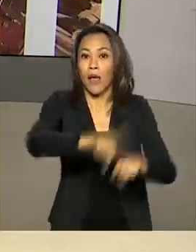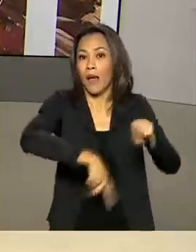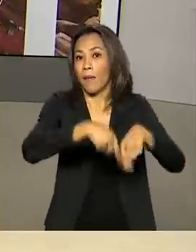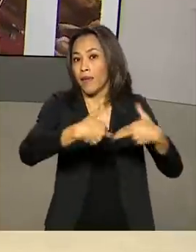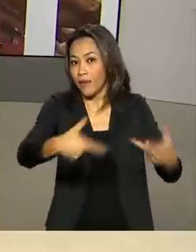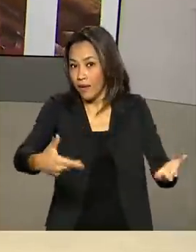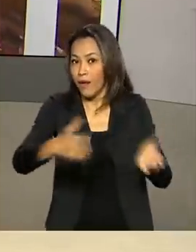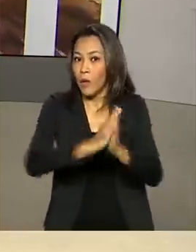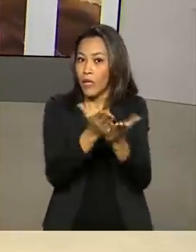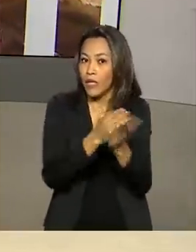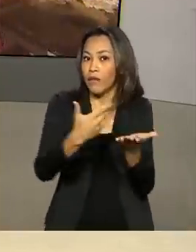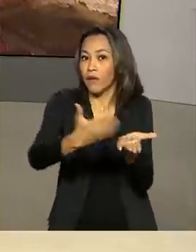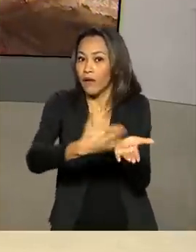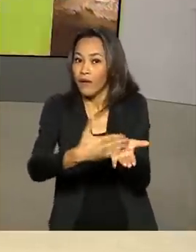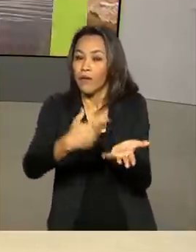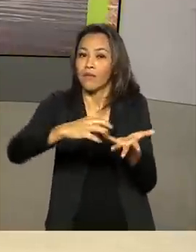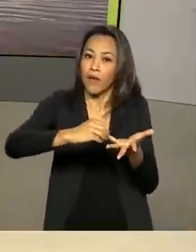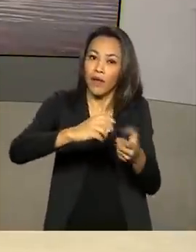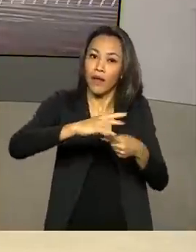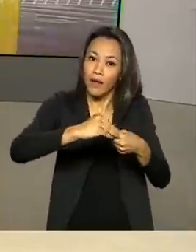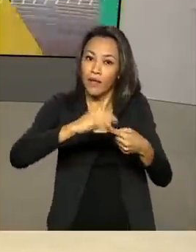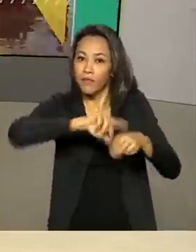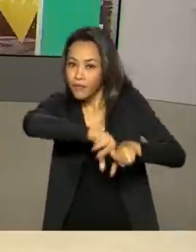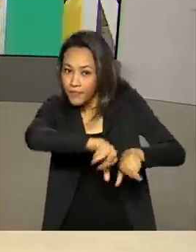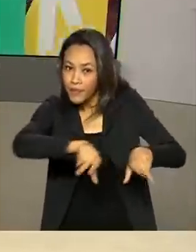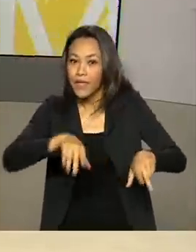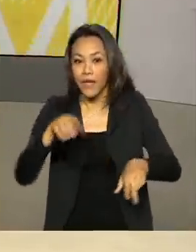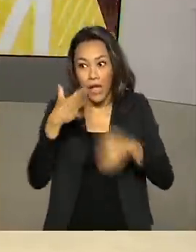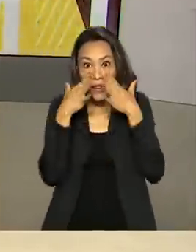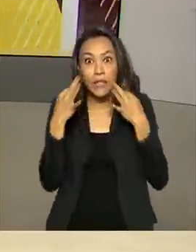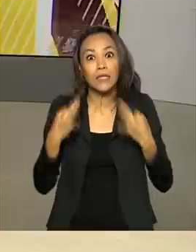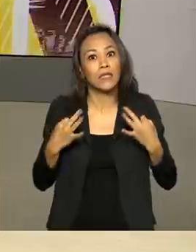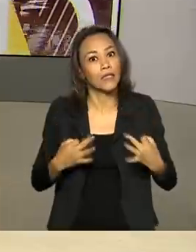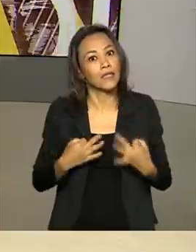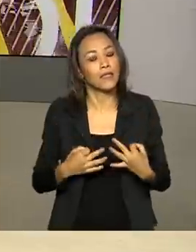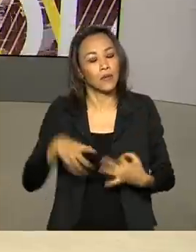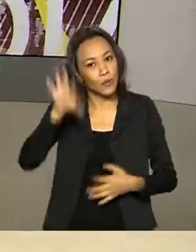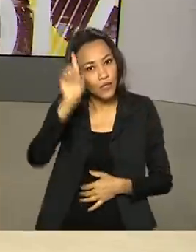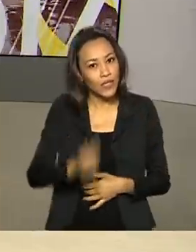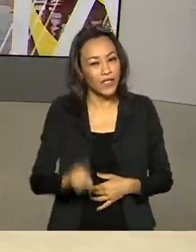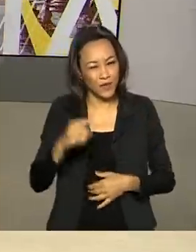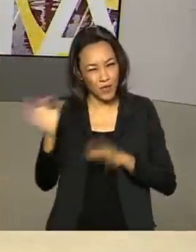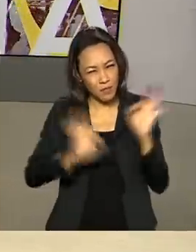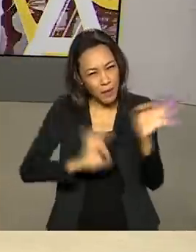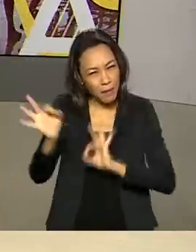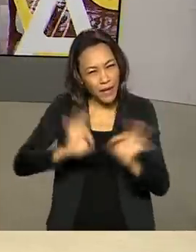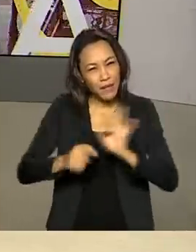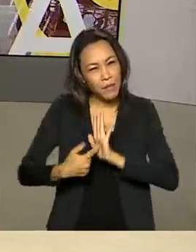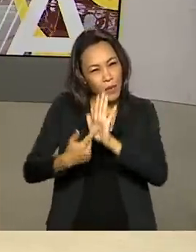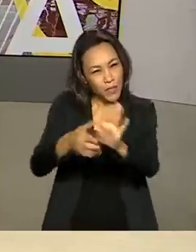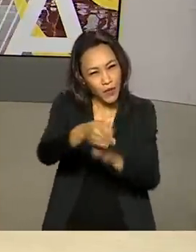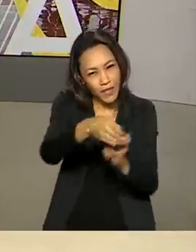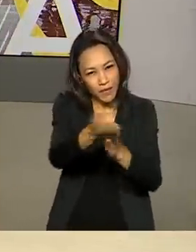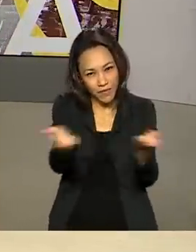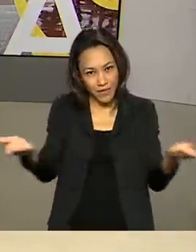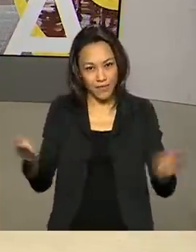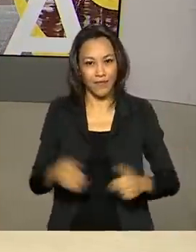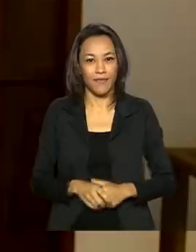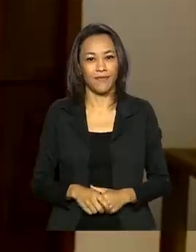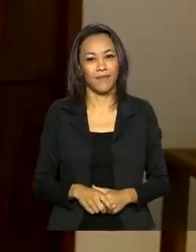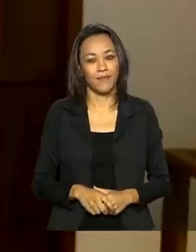auxiliar o consumidor a economizar e ficar de olho nos direitos, preparamos uma reportagem com algumas dicas. Veja só.